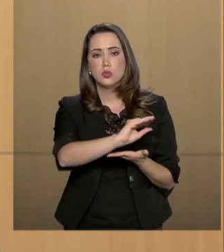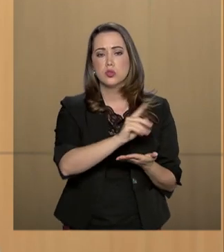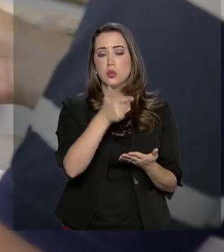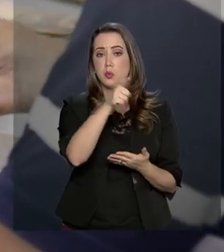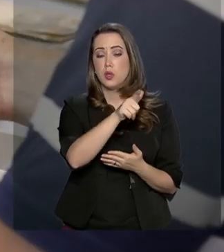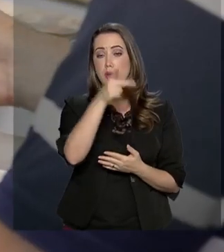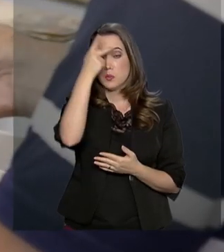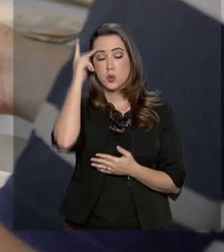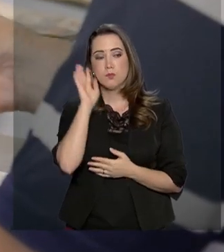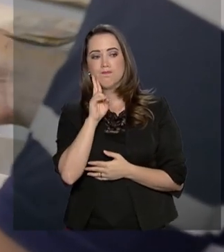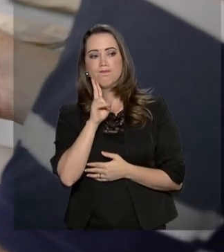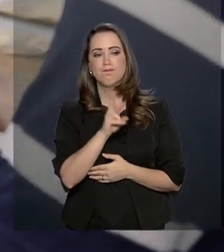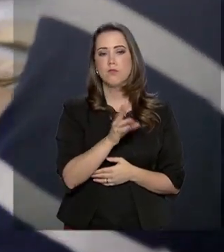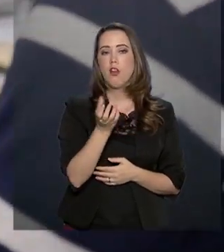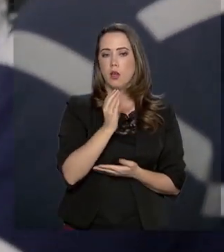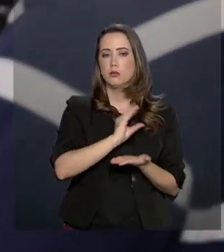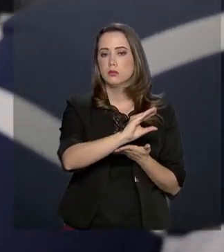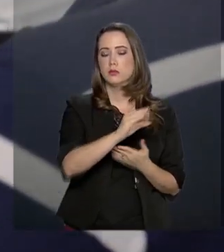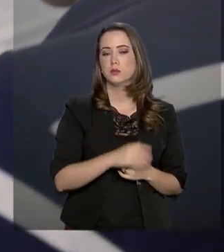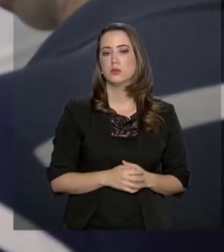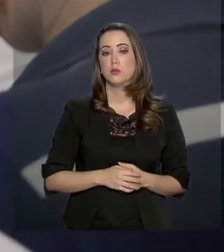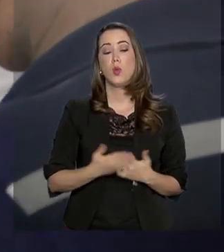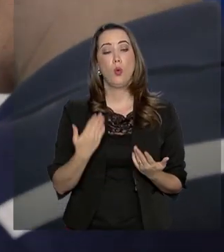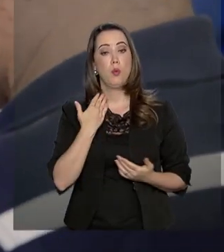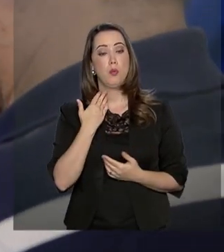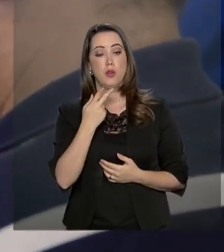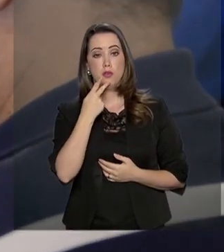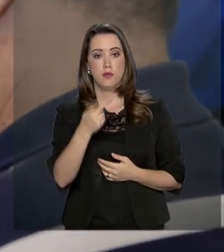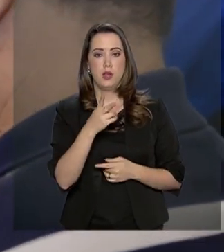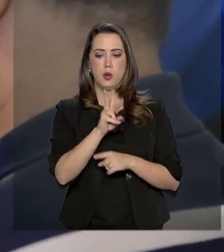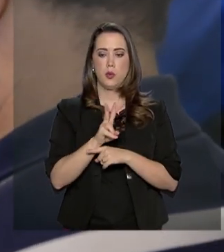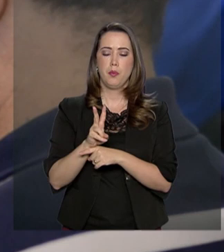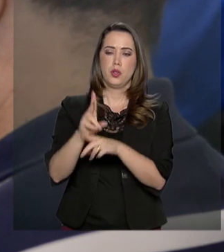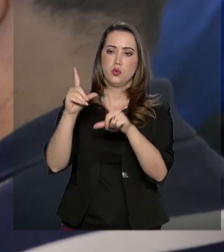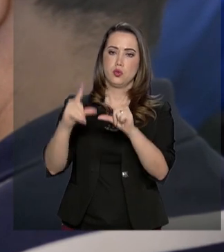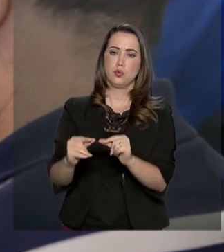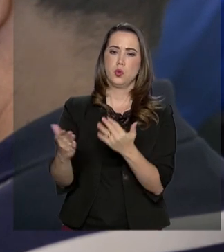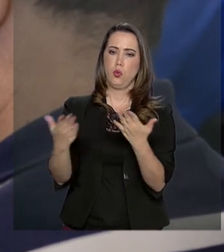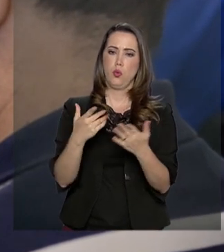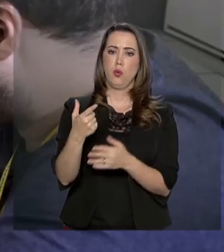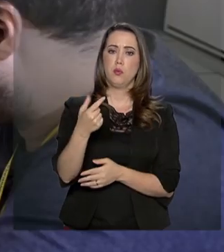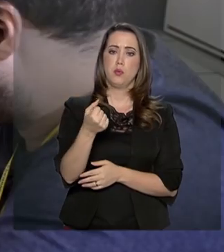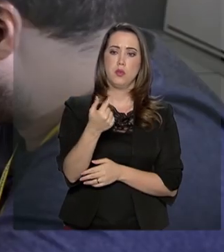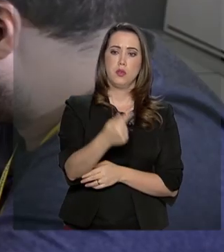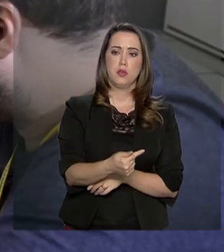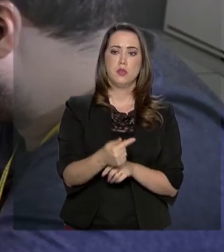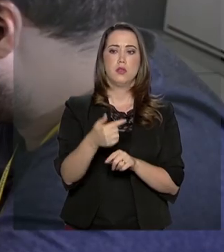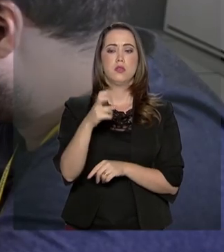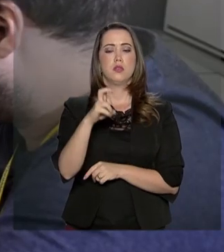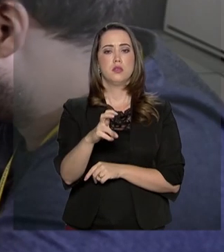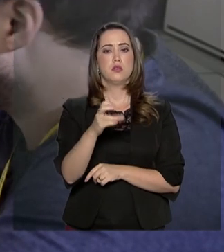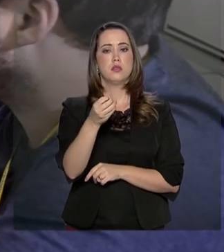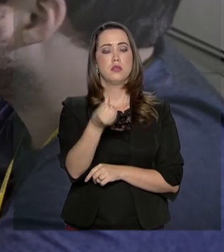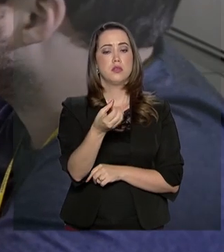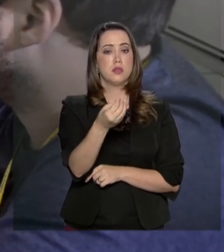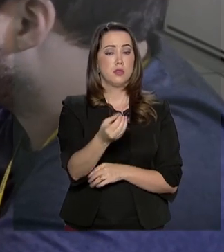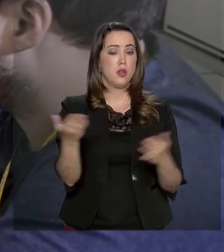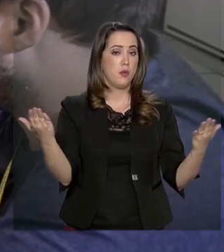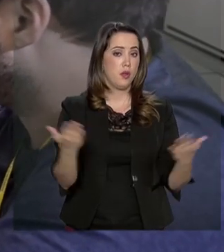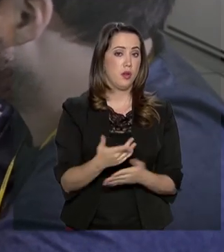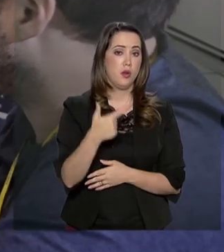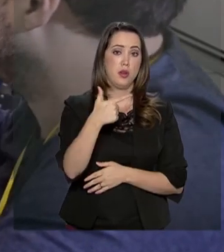estrangeiro. De acordo com o banco, a carteira de empréstimos caiu em relação a 2017, de 560 para